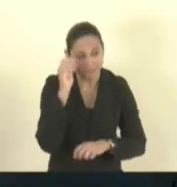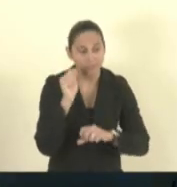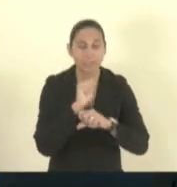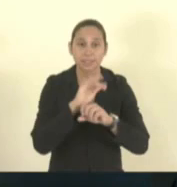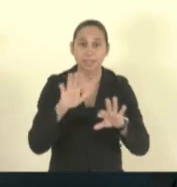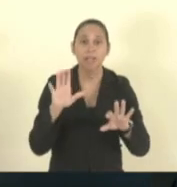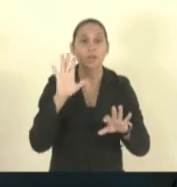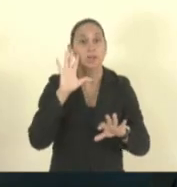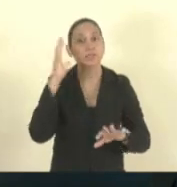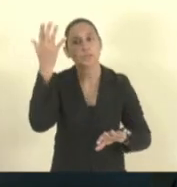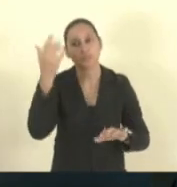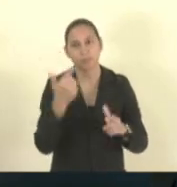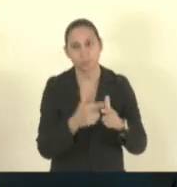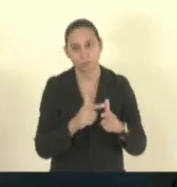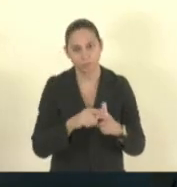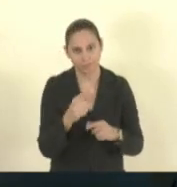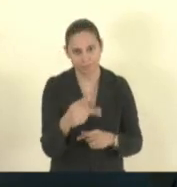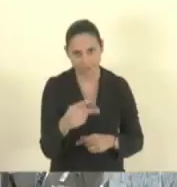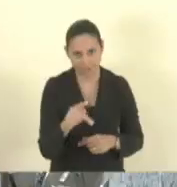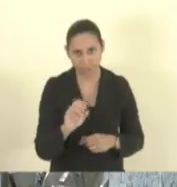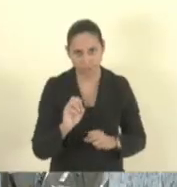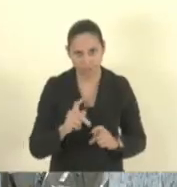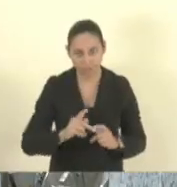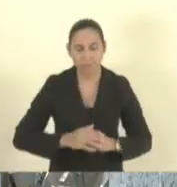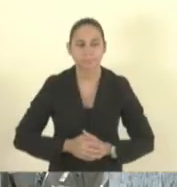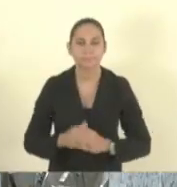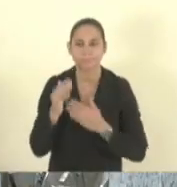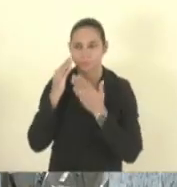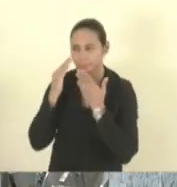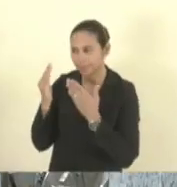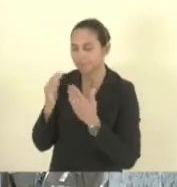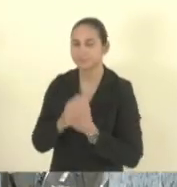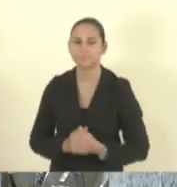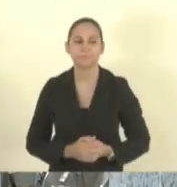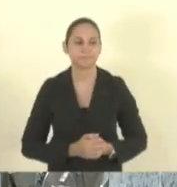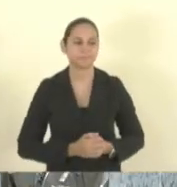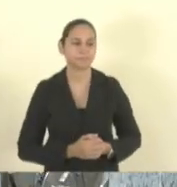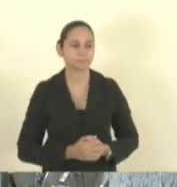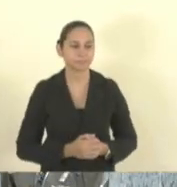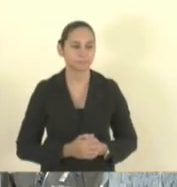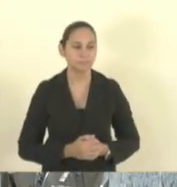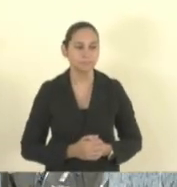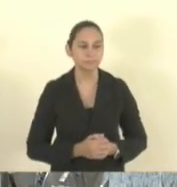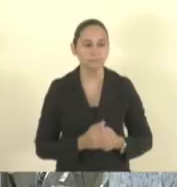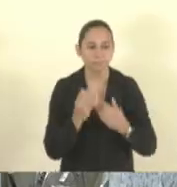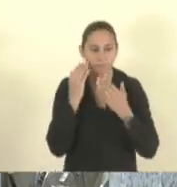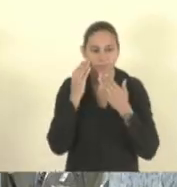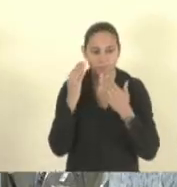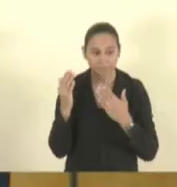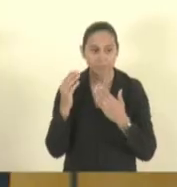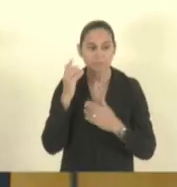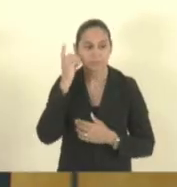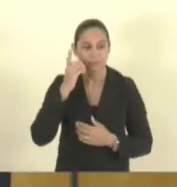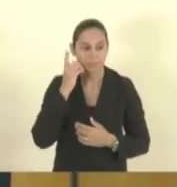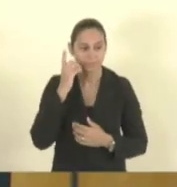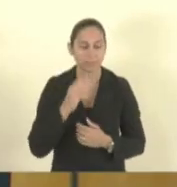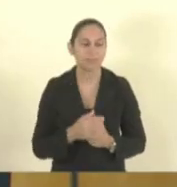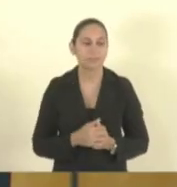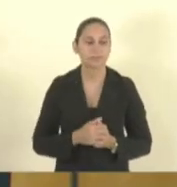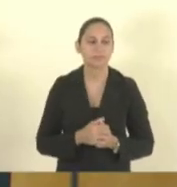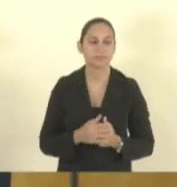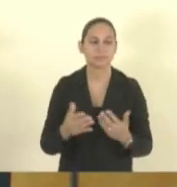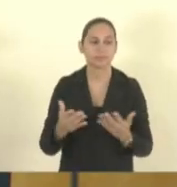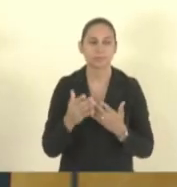consegue uma solução tá bom obrigado obrigado obrigado deputado Gandini queria aqui